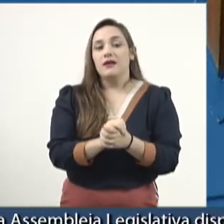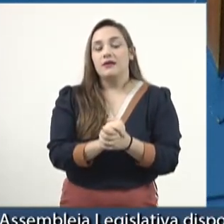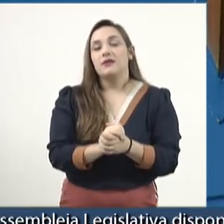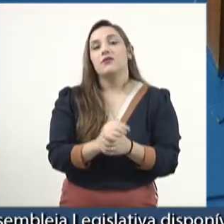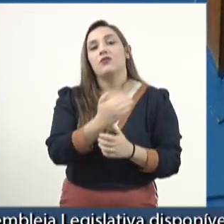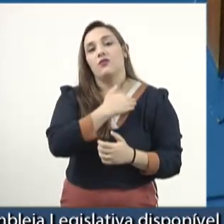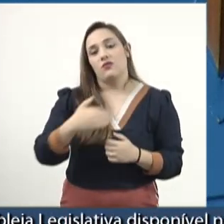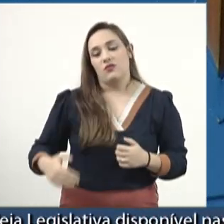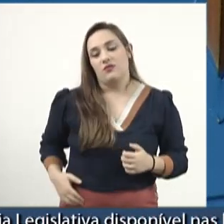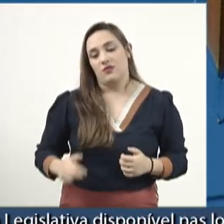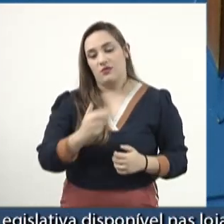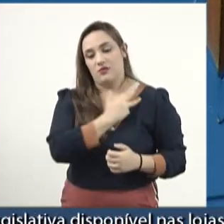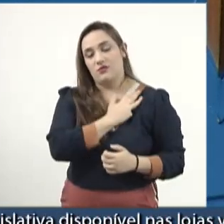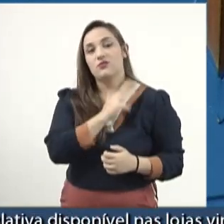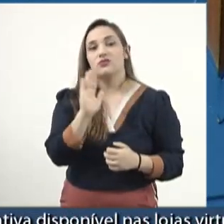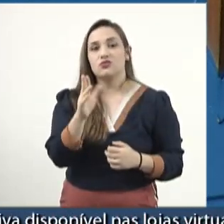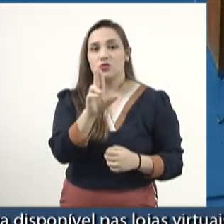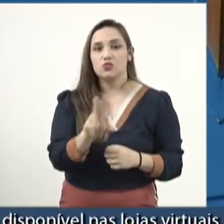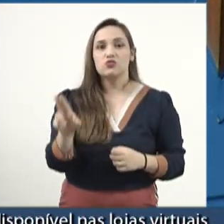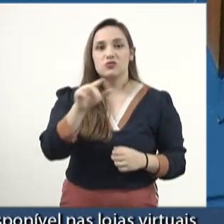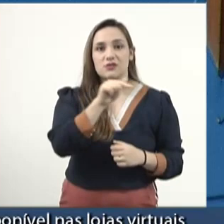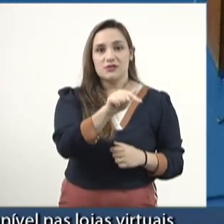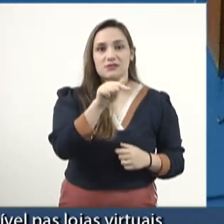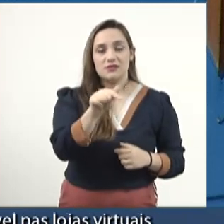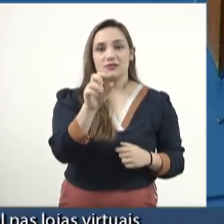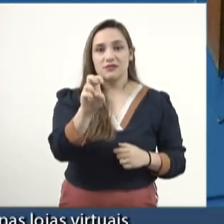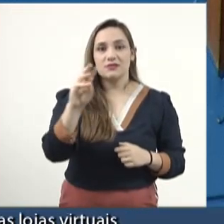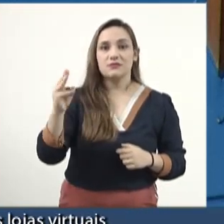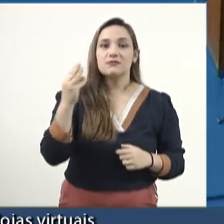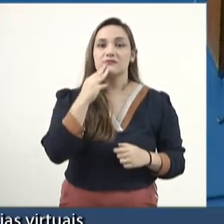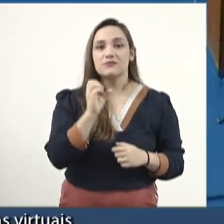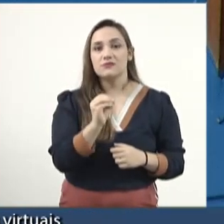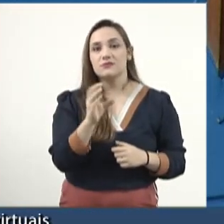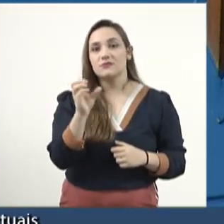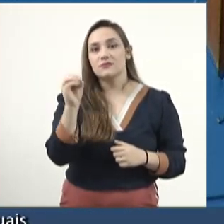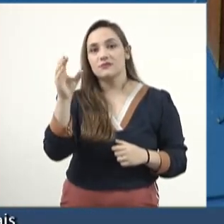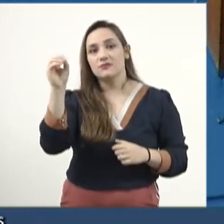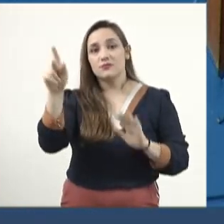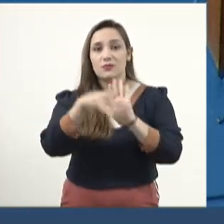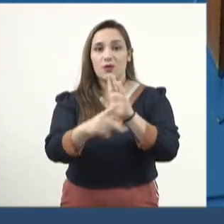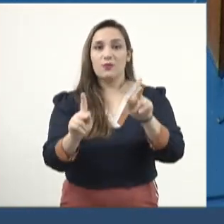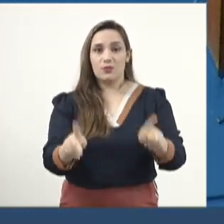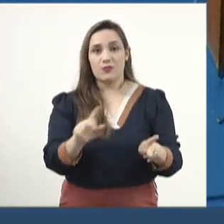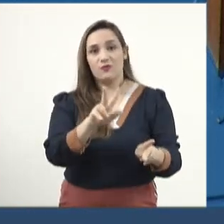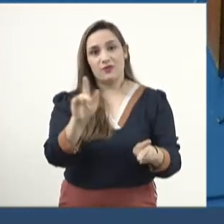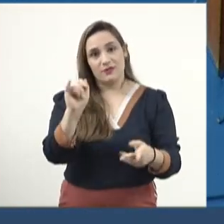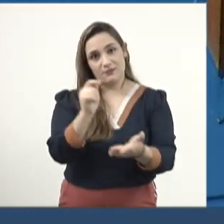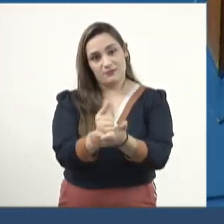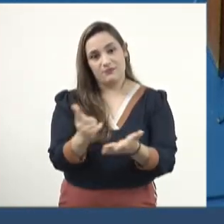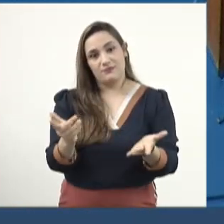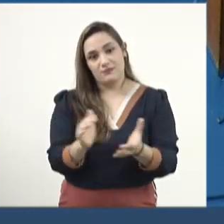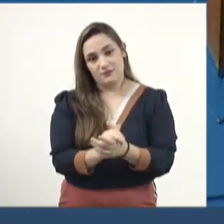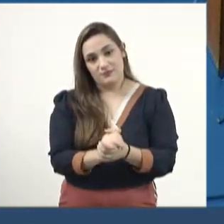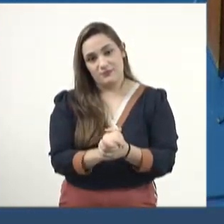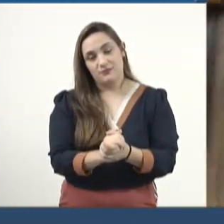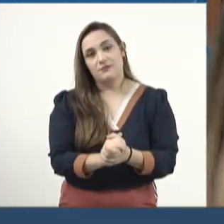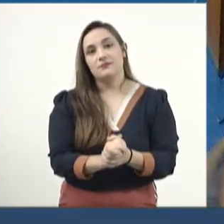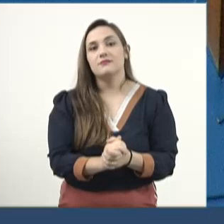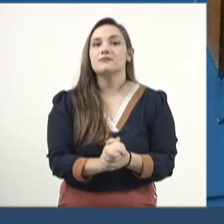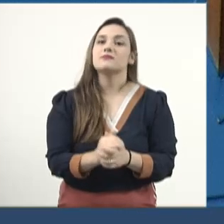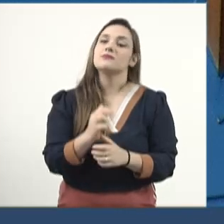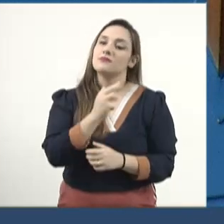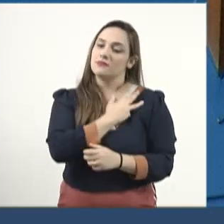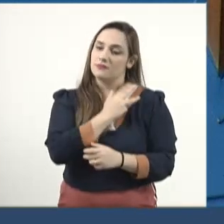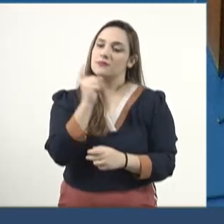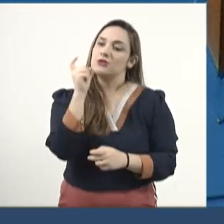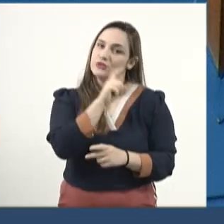775 milhões em viagens para o povo brasileiro pagar. Lula mentiu em campanha